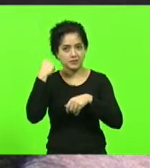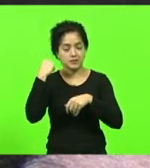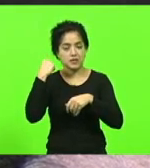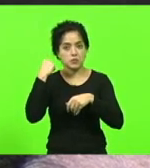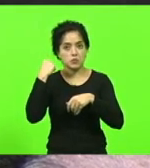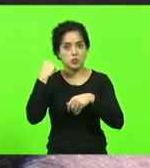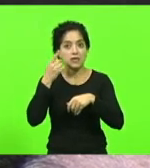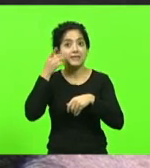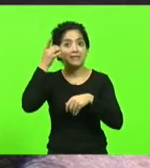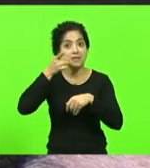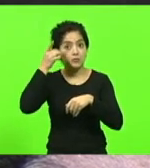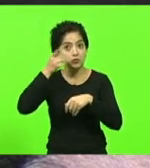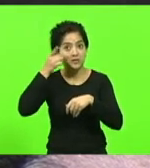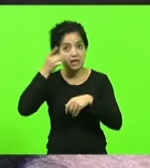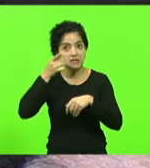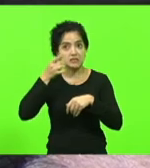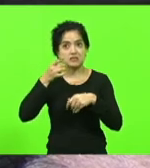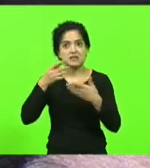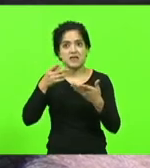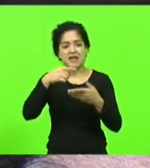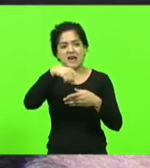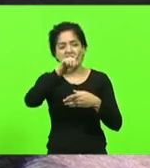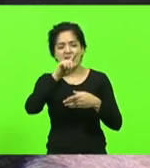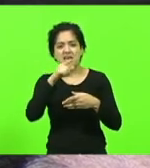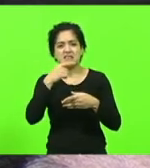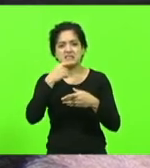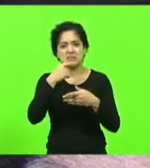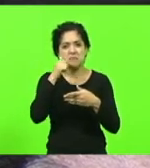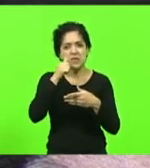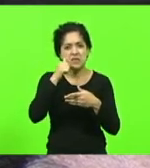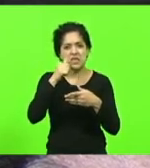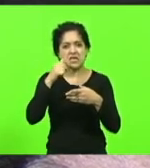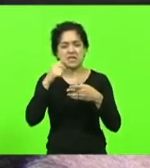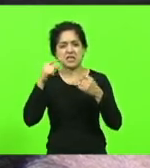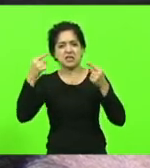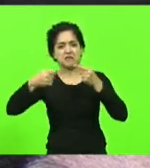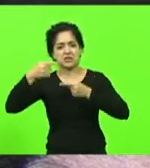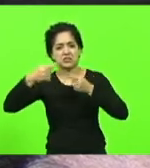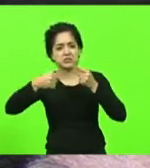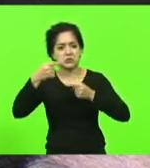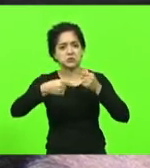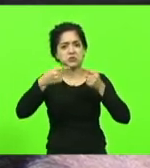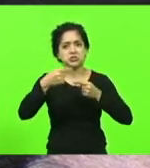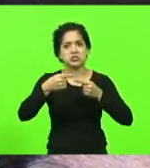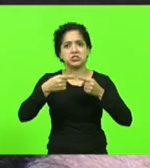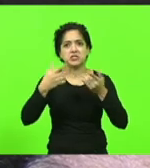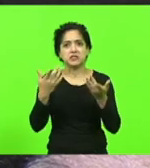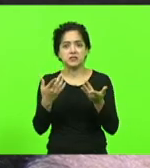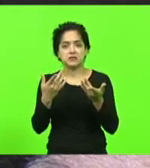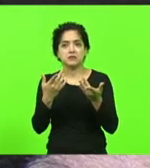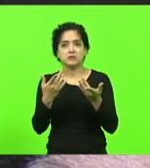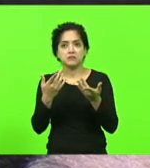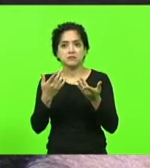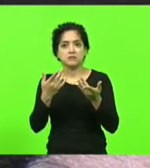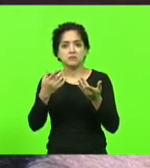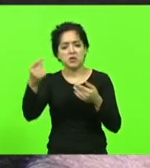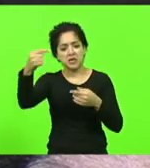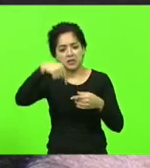deputados que estavam aqui disseram essa menina aí que fica fazendo alarde na internet por que ela não vem aqui para a Assembleia Legislativa debater.